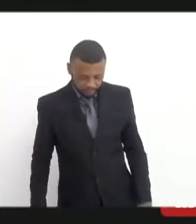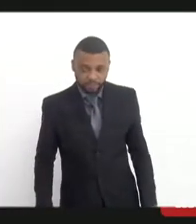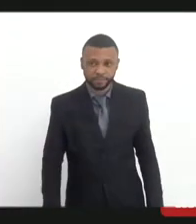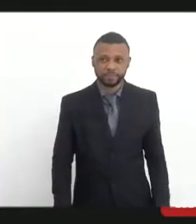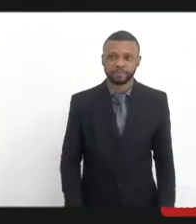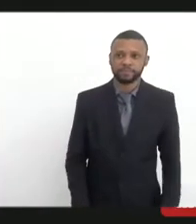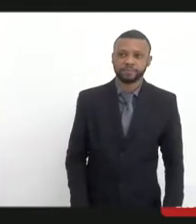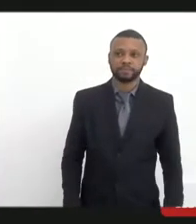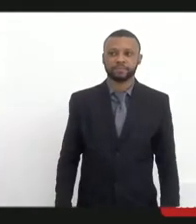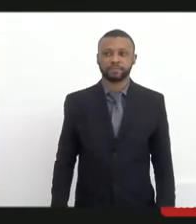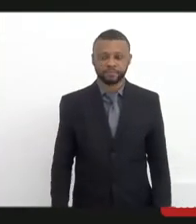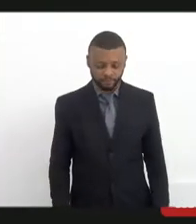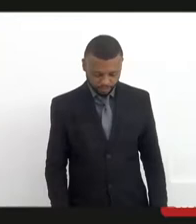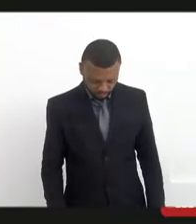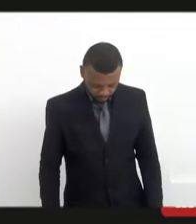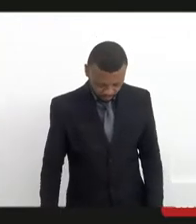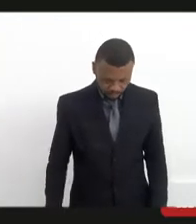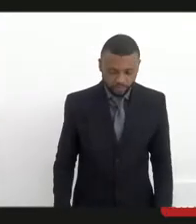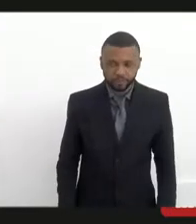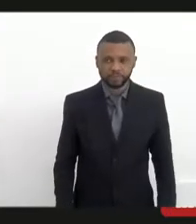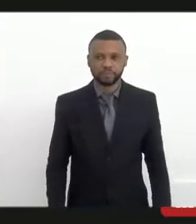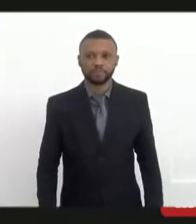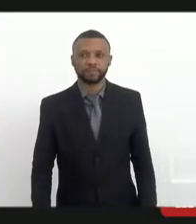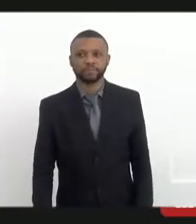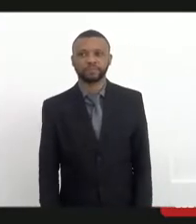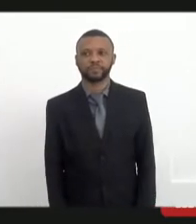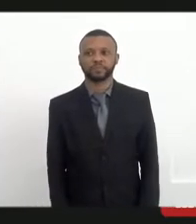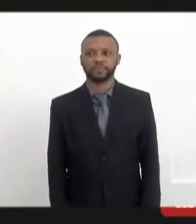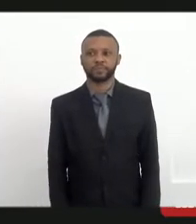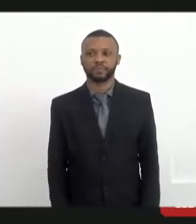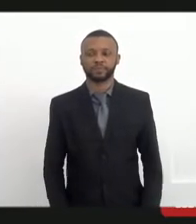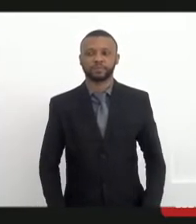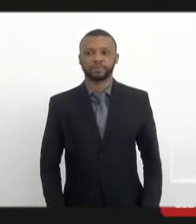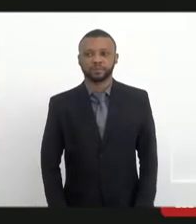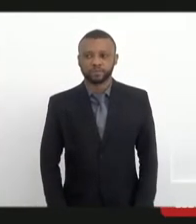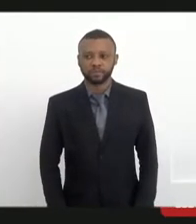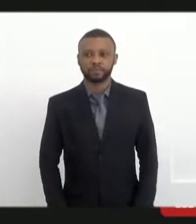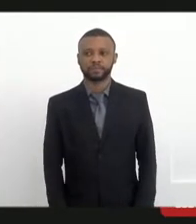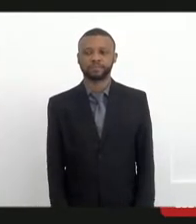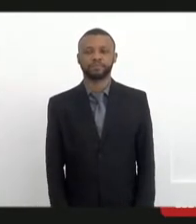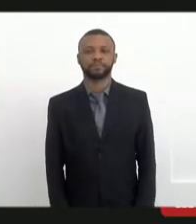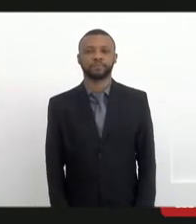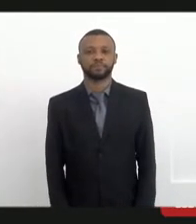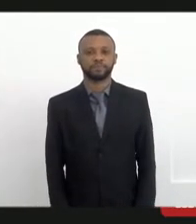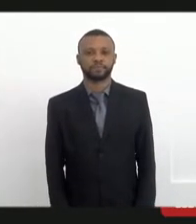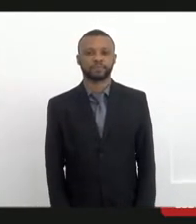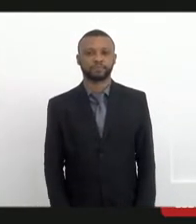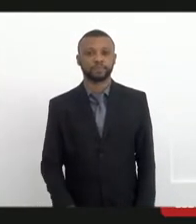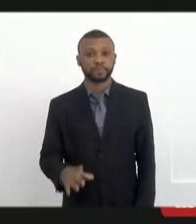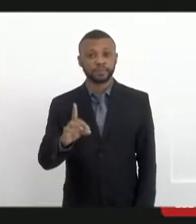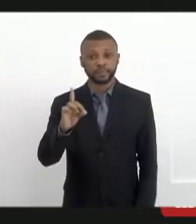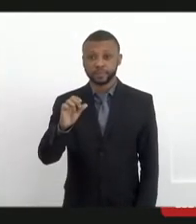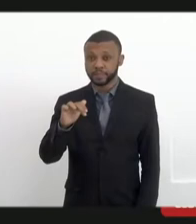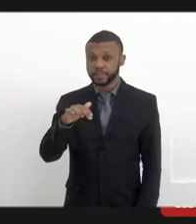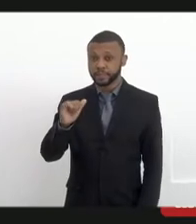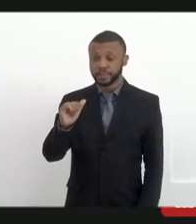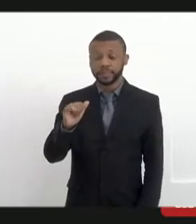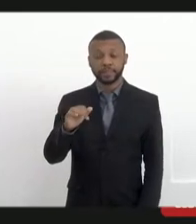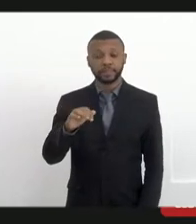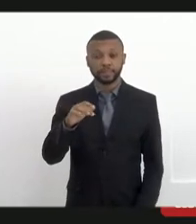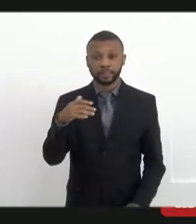Ô, Dani. Acho que tem alguém do PPG, Valdek. Se você me permitir, a Larissa está querendo se inscrever,